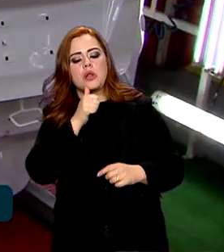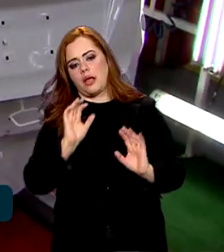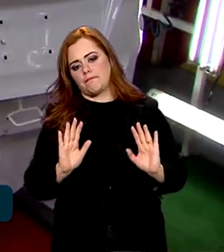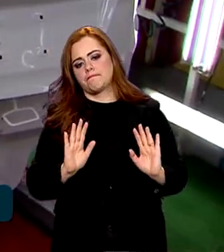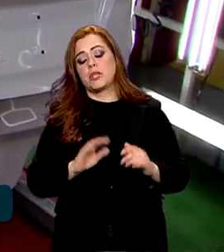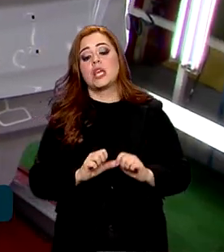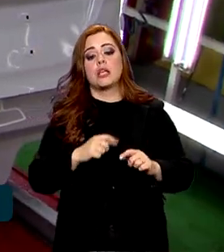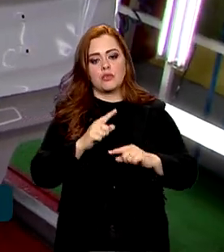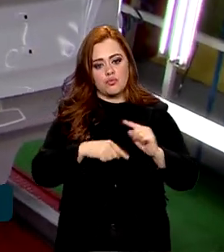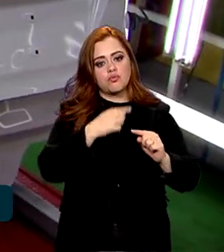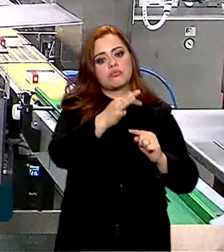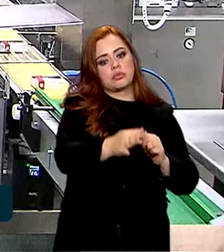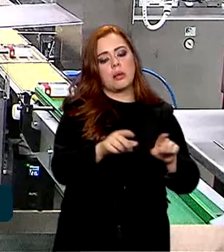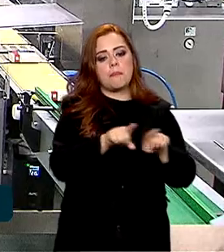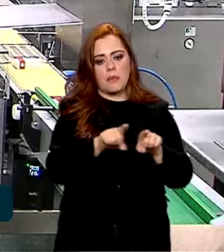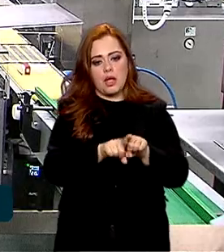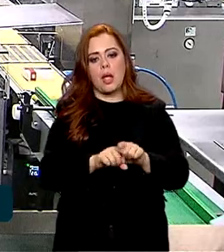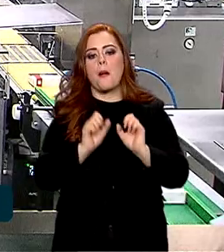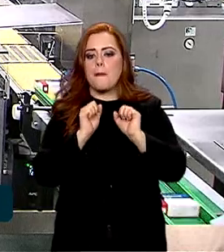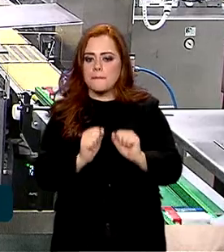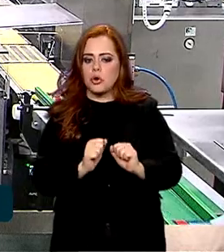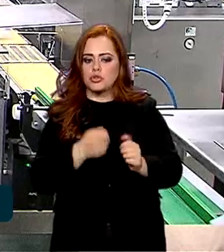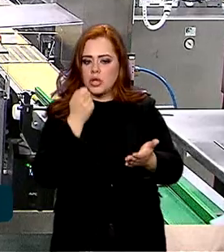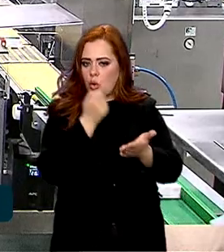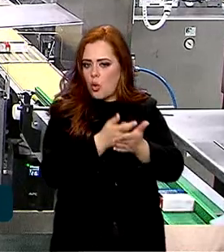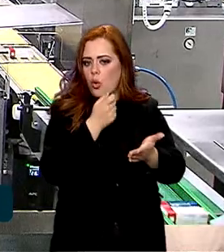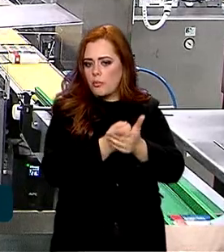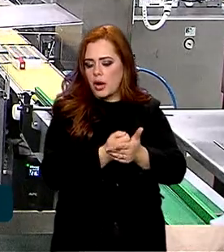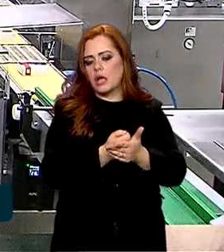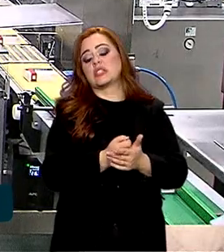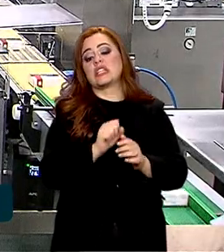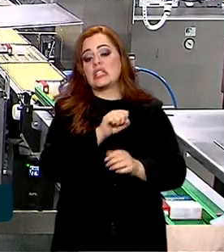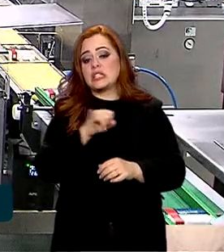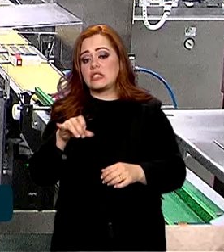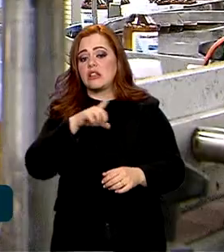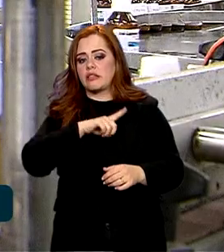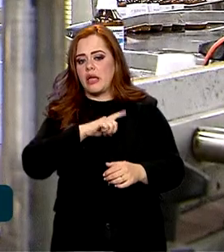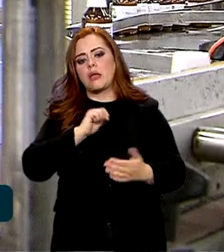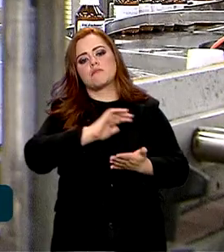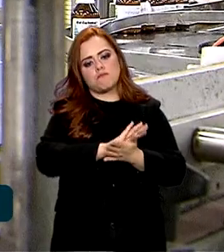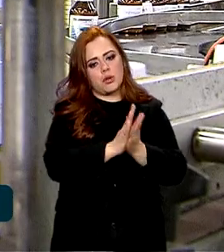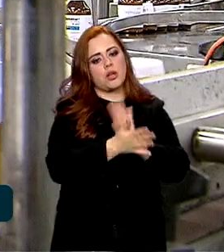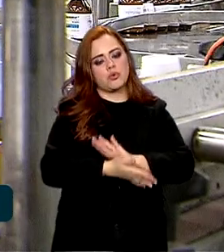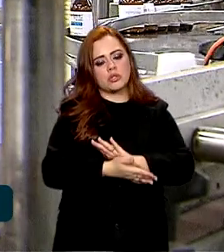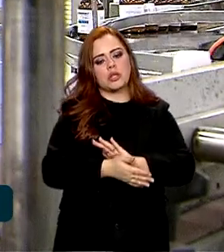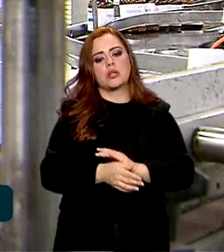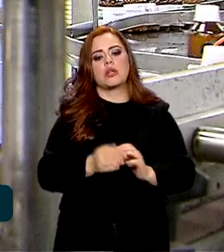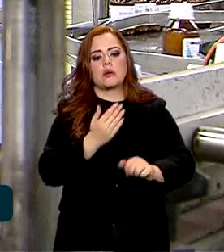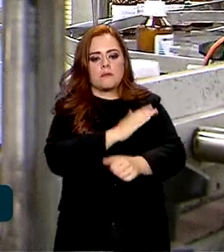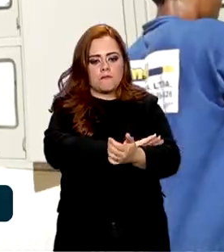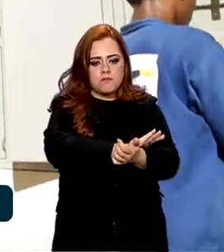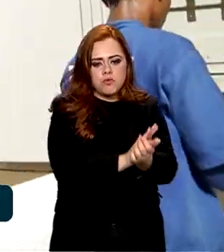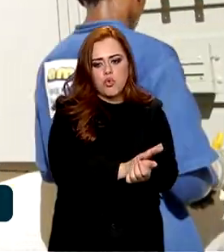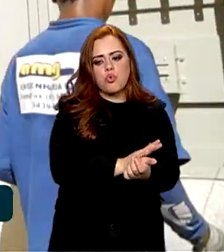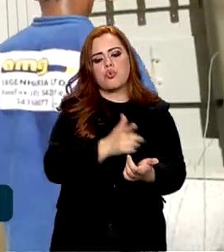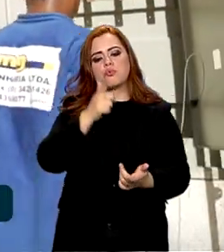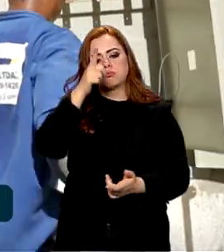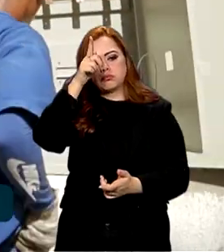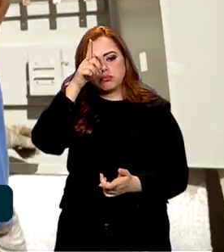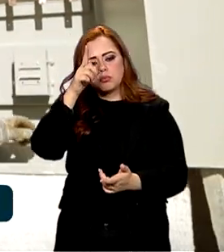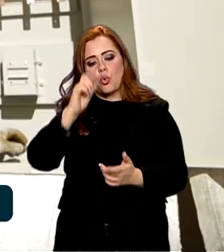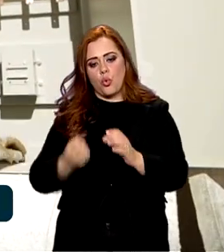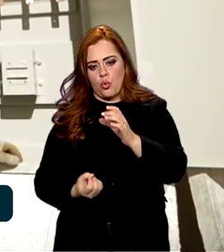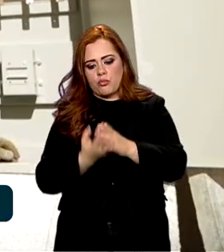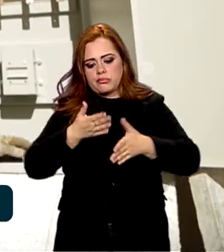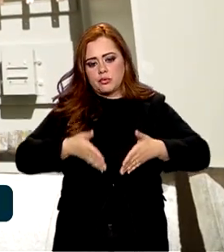Essa indenização pode ser cobrada quando houver discriminação de raça, etnia, origem